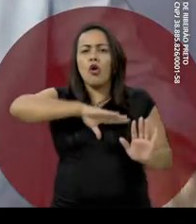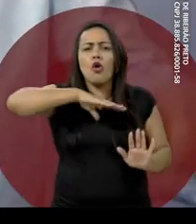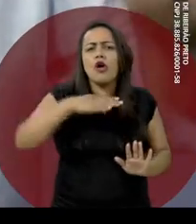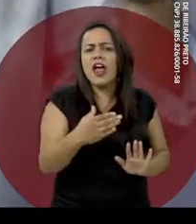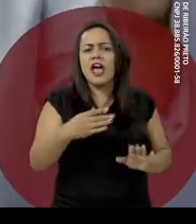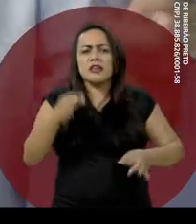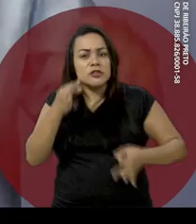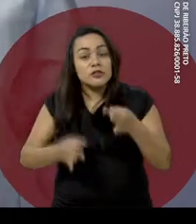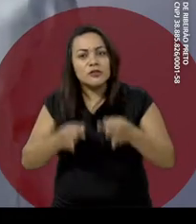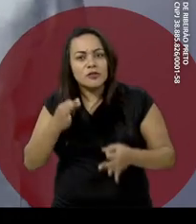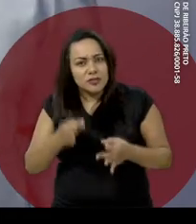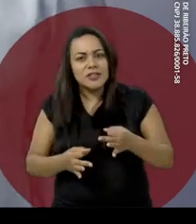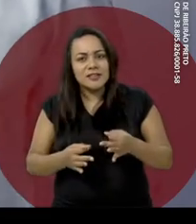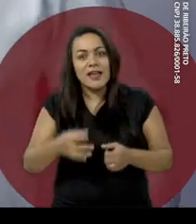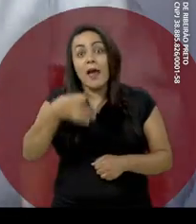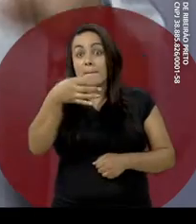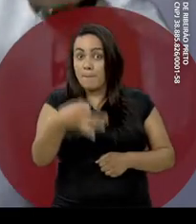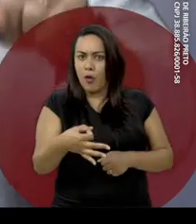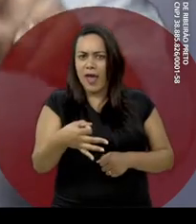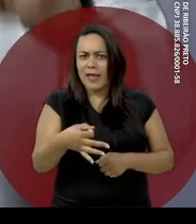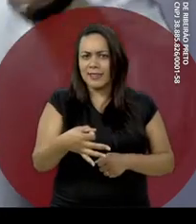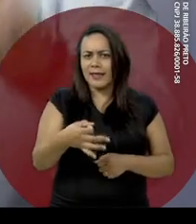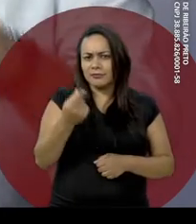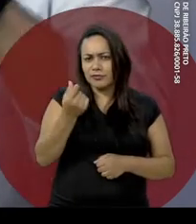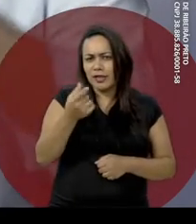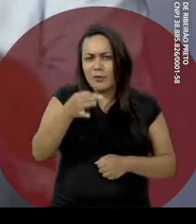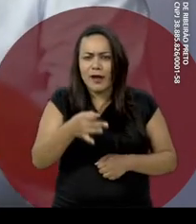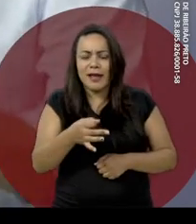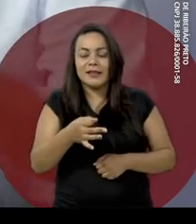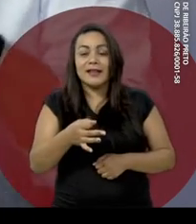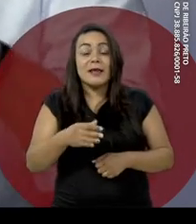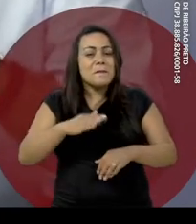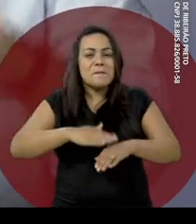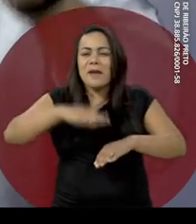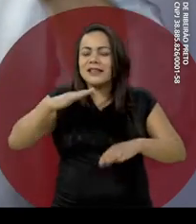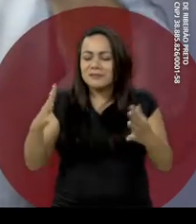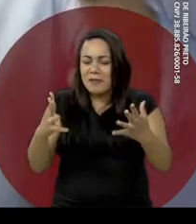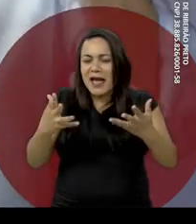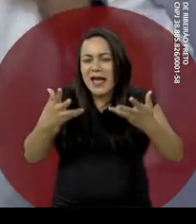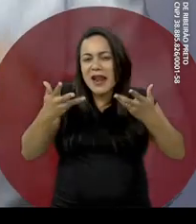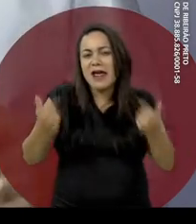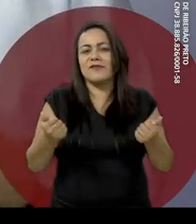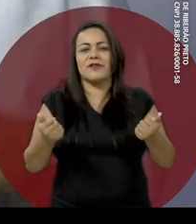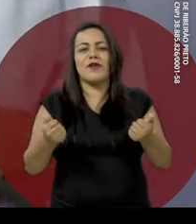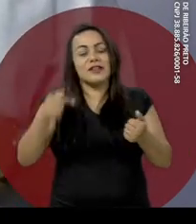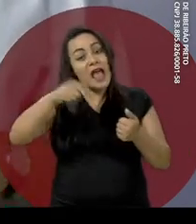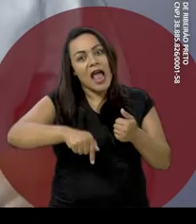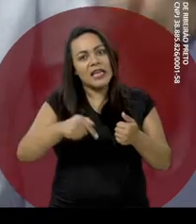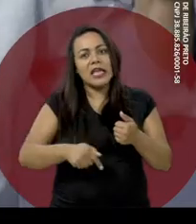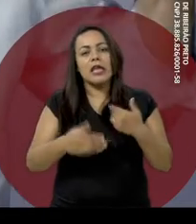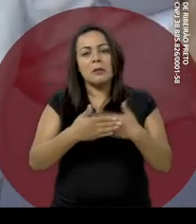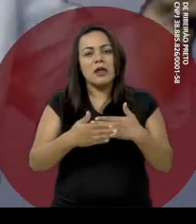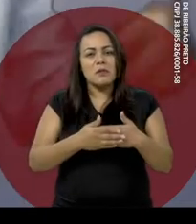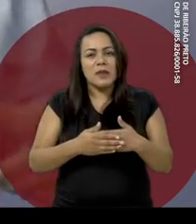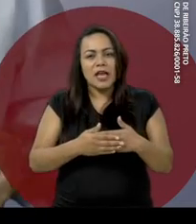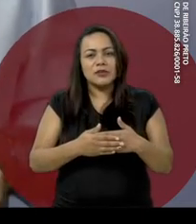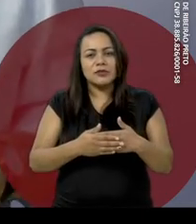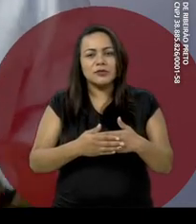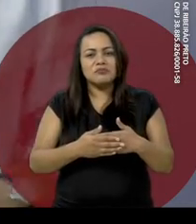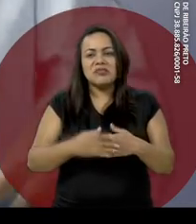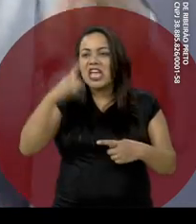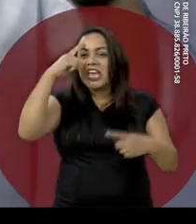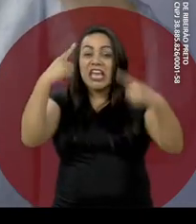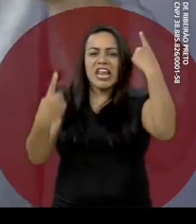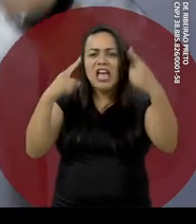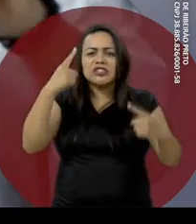coragem política e justiça social. A moeda Guarani ou Curupira será uma das maiores inovações no campo das finanças